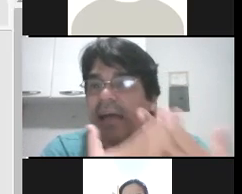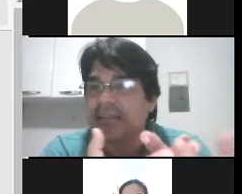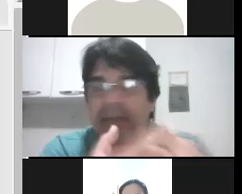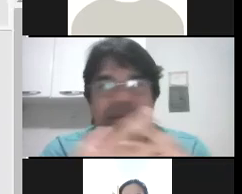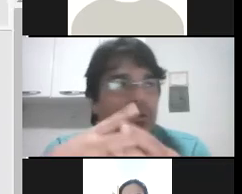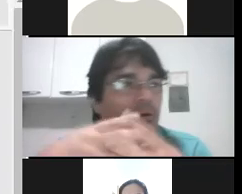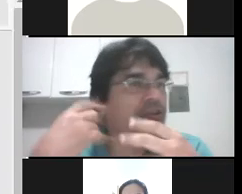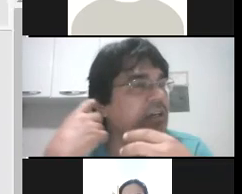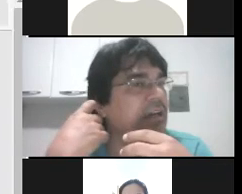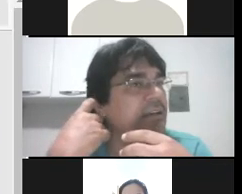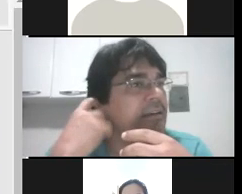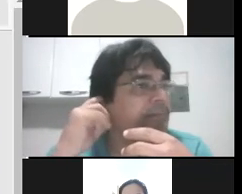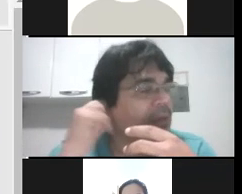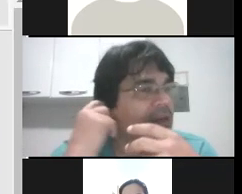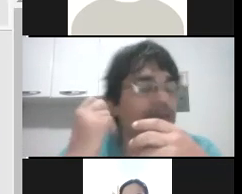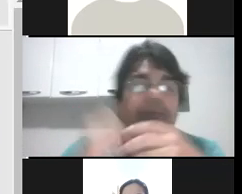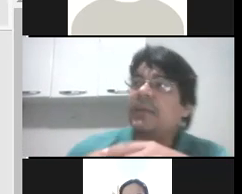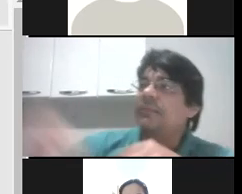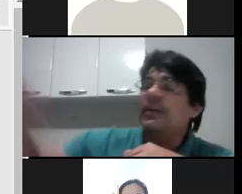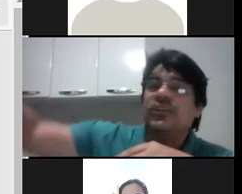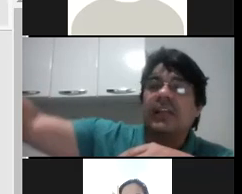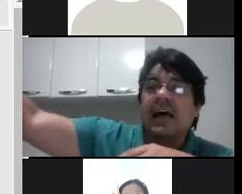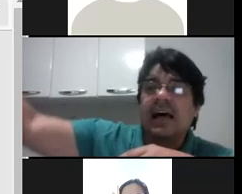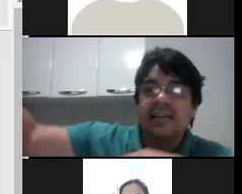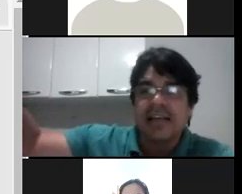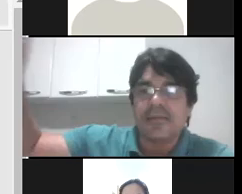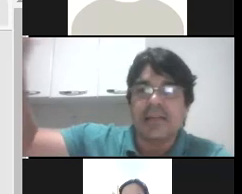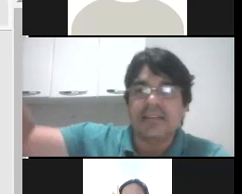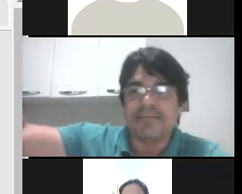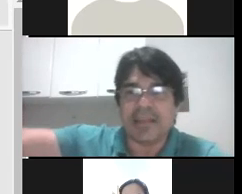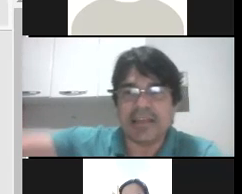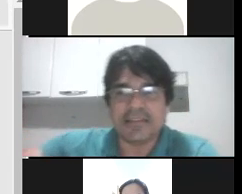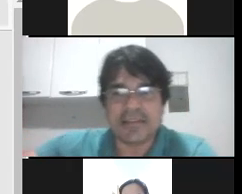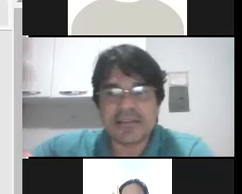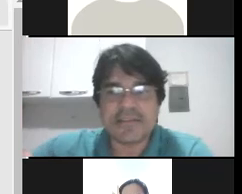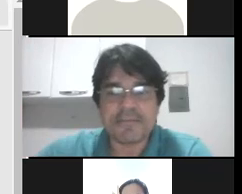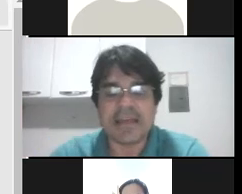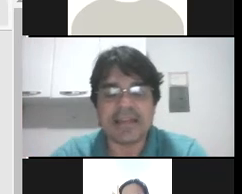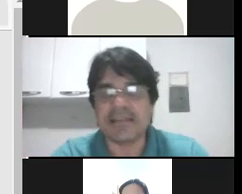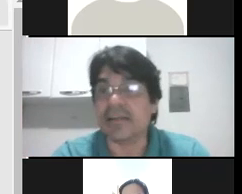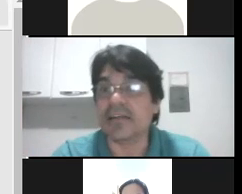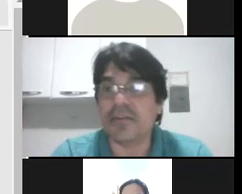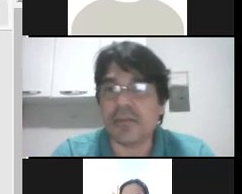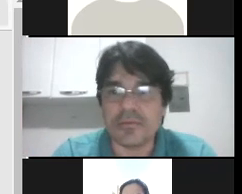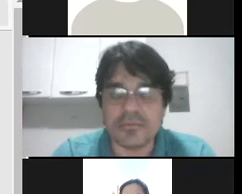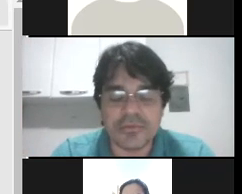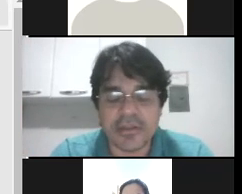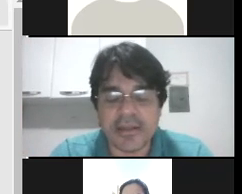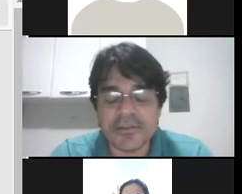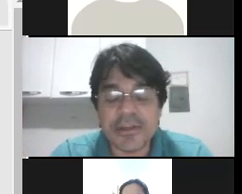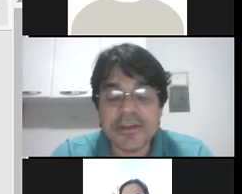sociedade tecnológica, isso primeiramente lá nas empresas, nas grandes